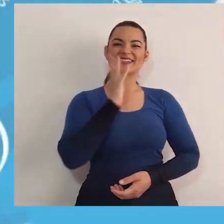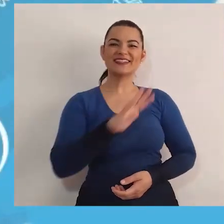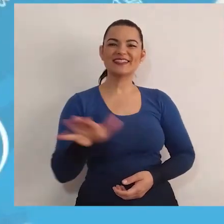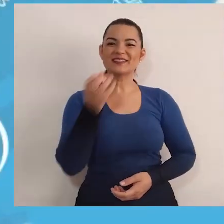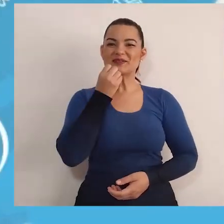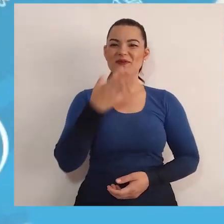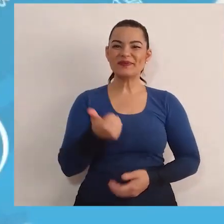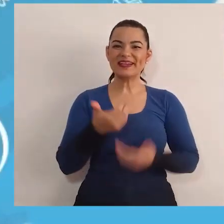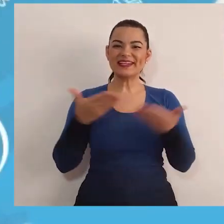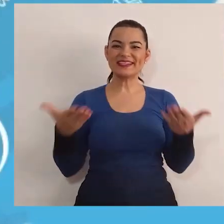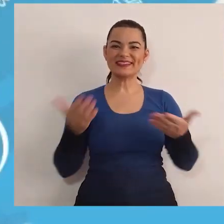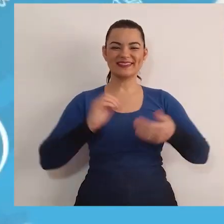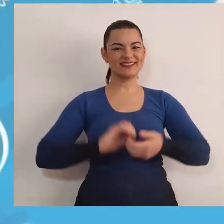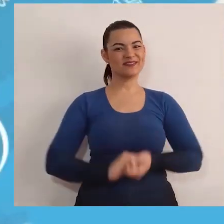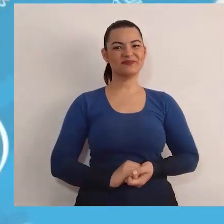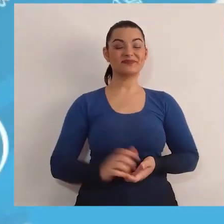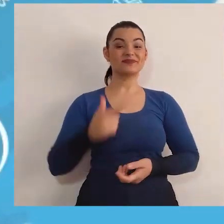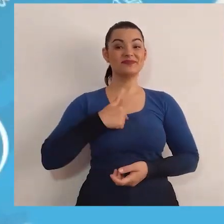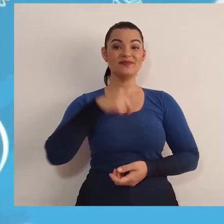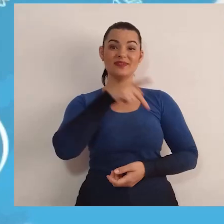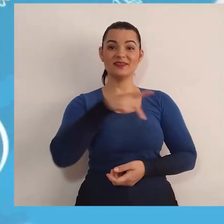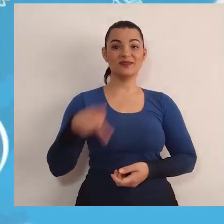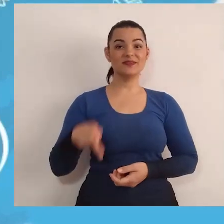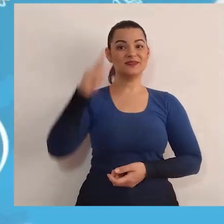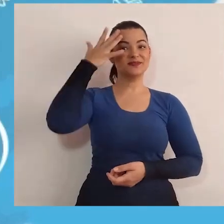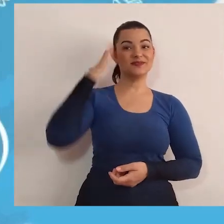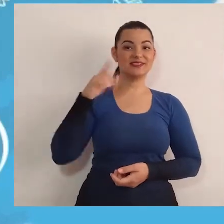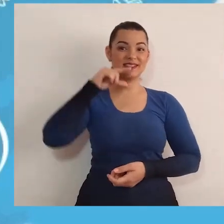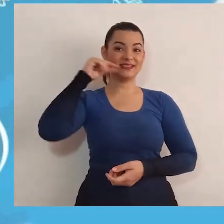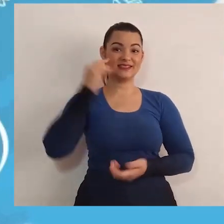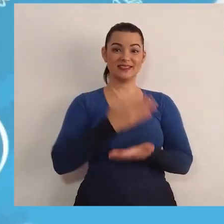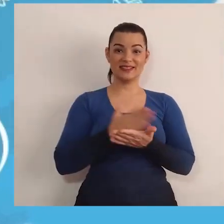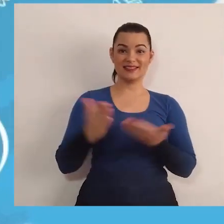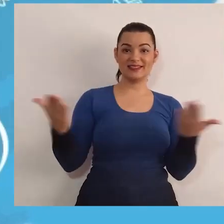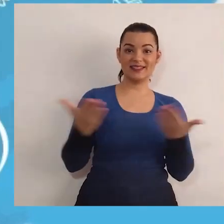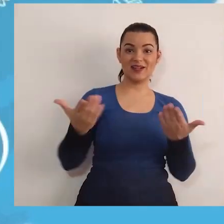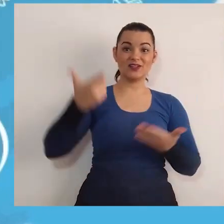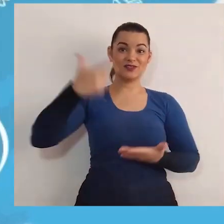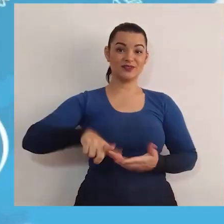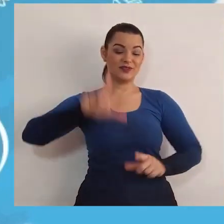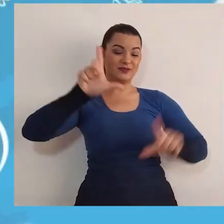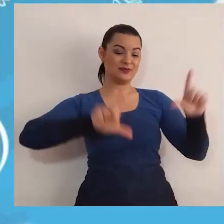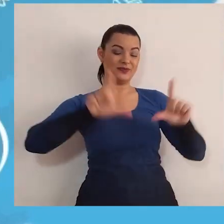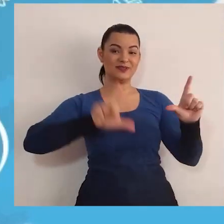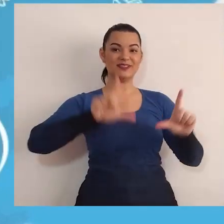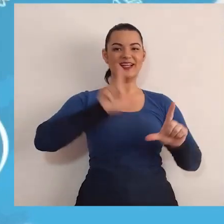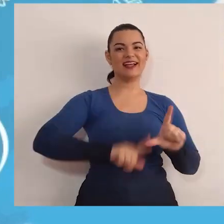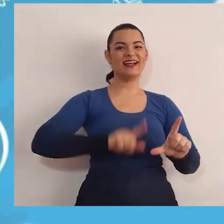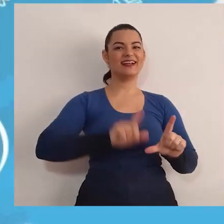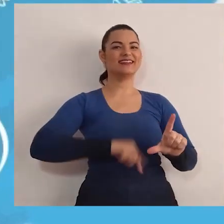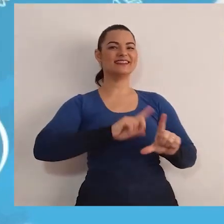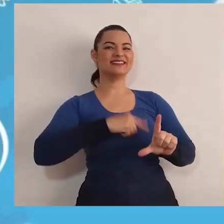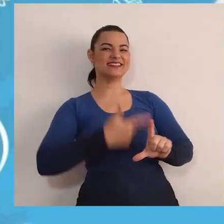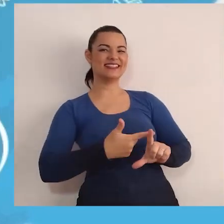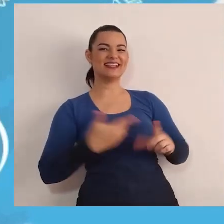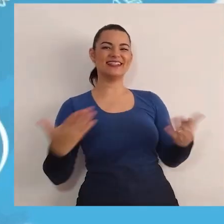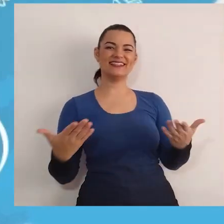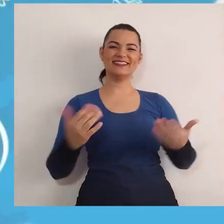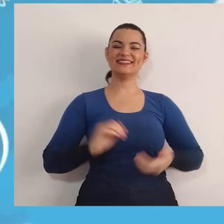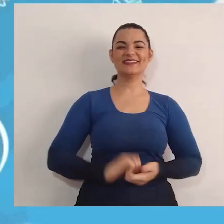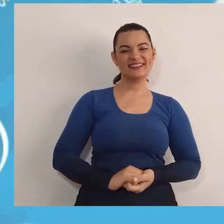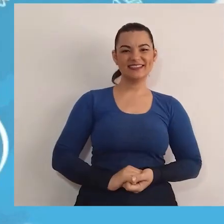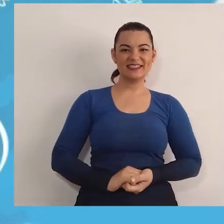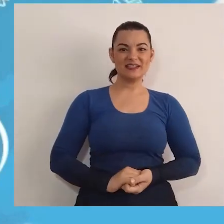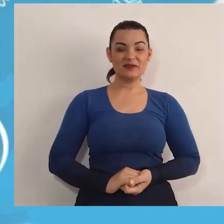Olá, crianças, tudo bem com vocês? Eu sou a professora Thalita e está começando mais um programa Além das